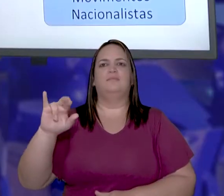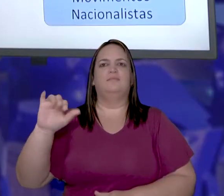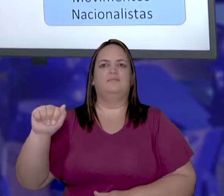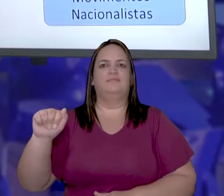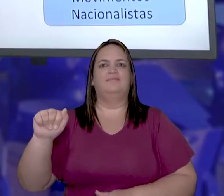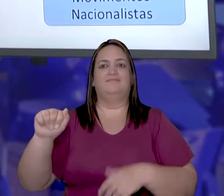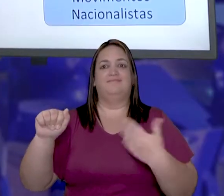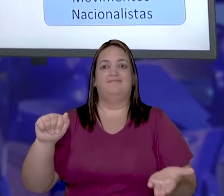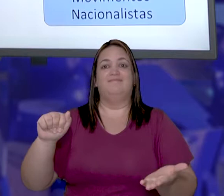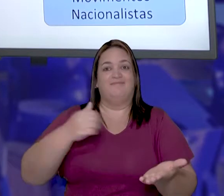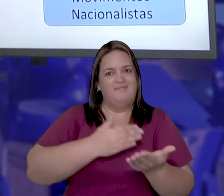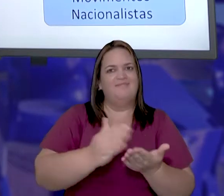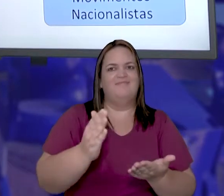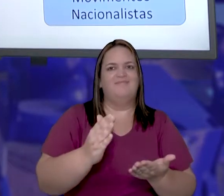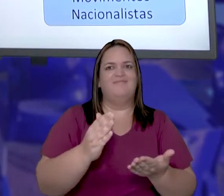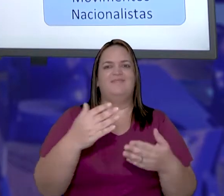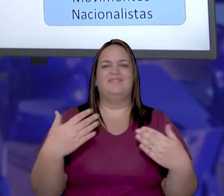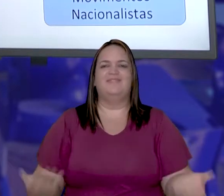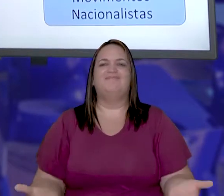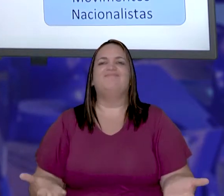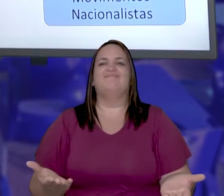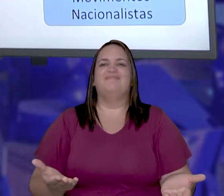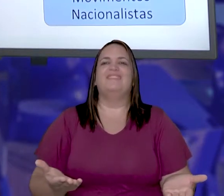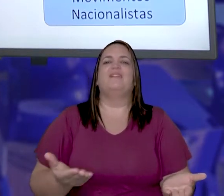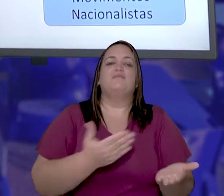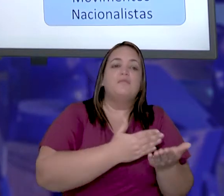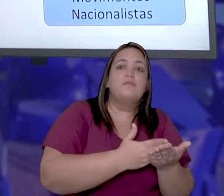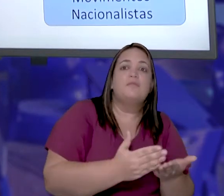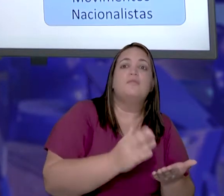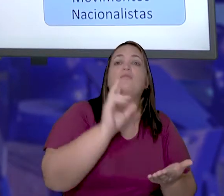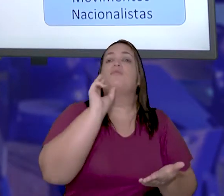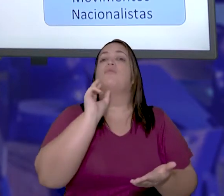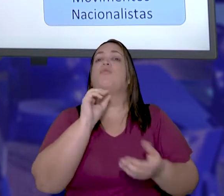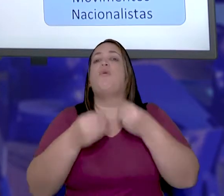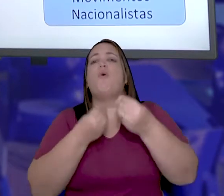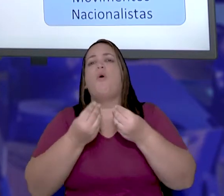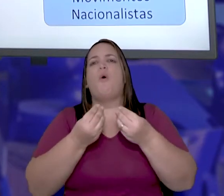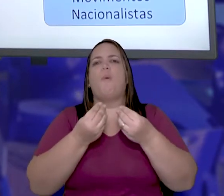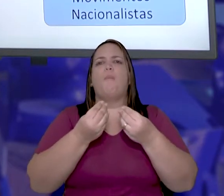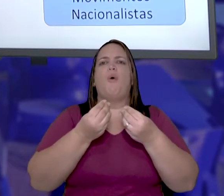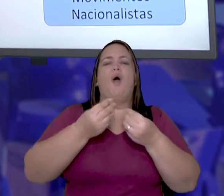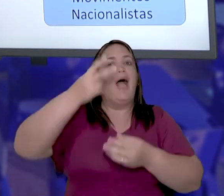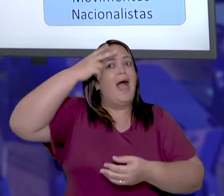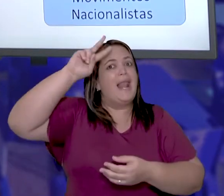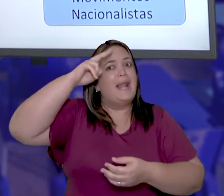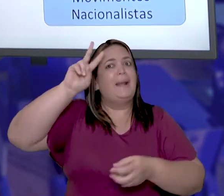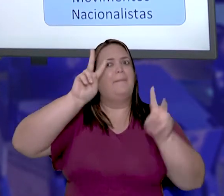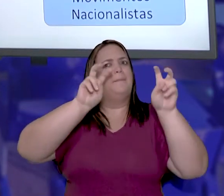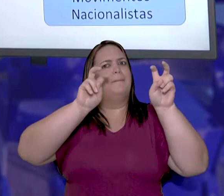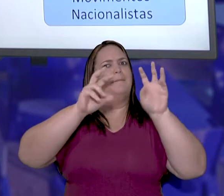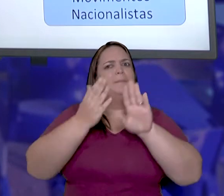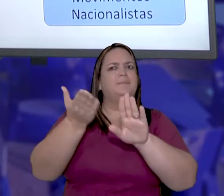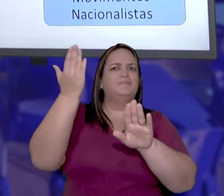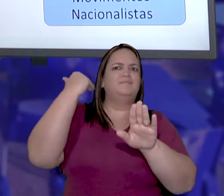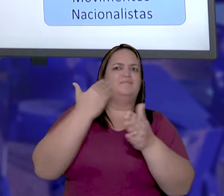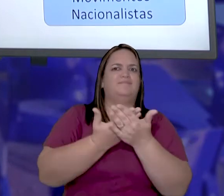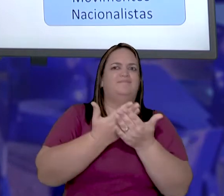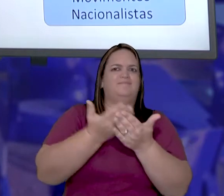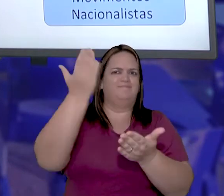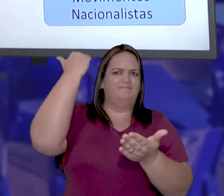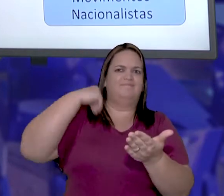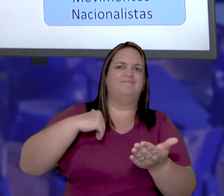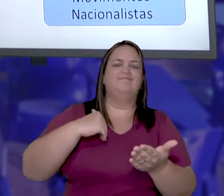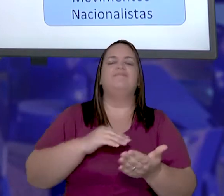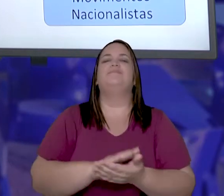Como sempre, iniciamos nossas aulas revendo os conceitos das aulas anteriores. Na aula anterior,